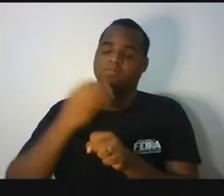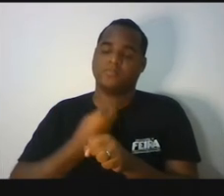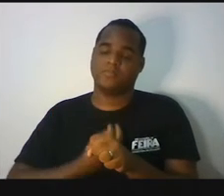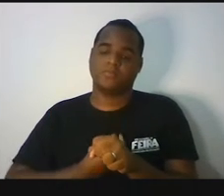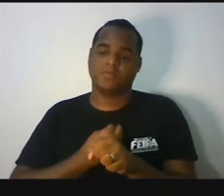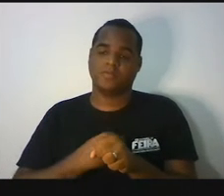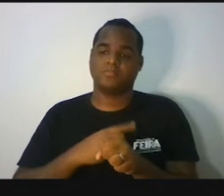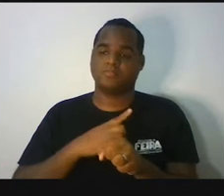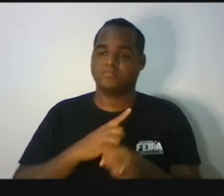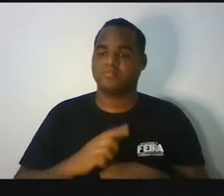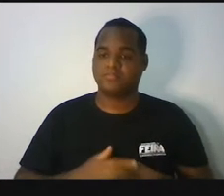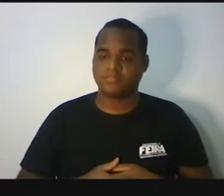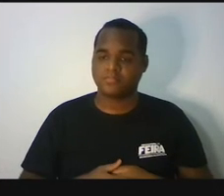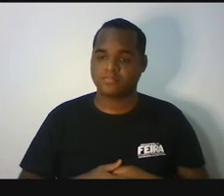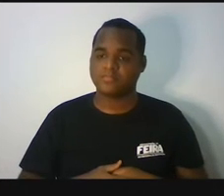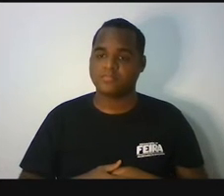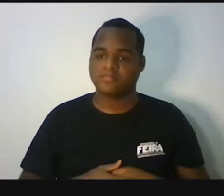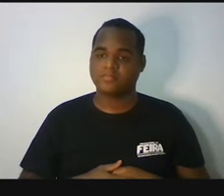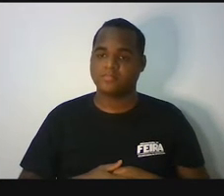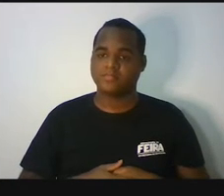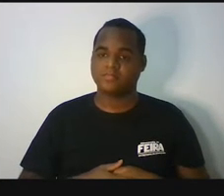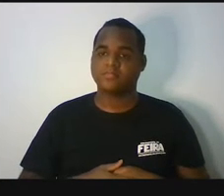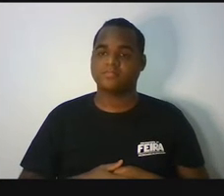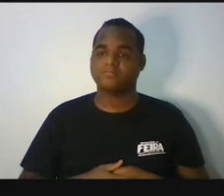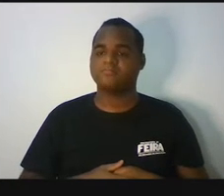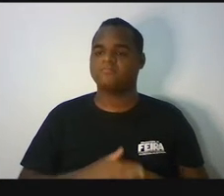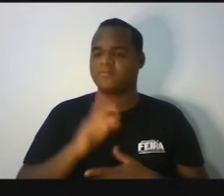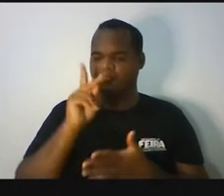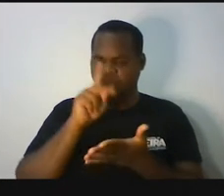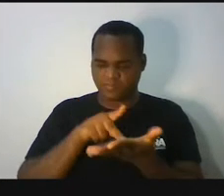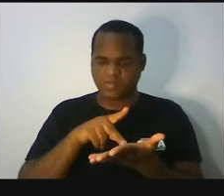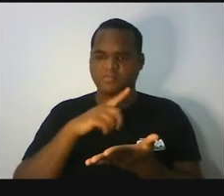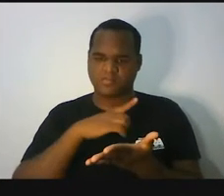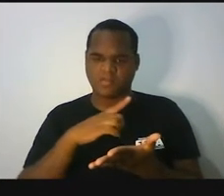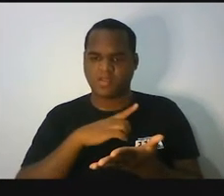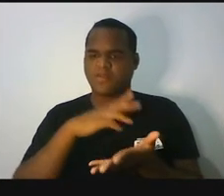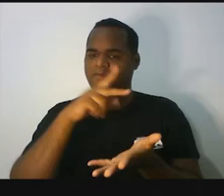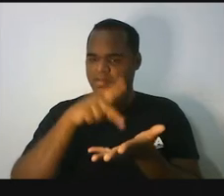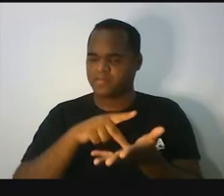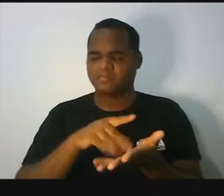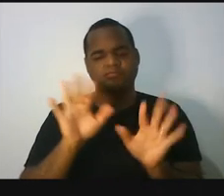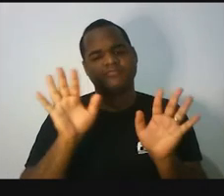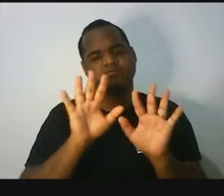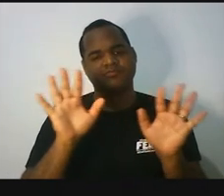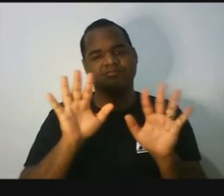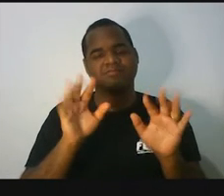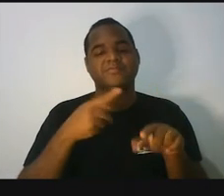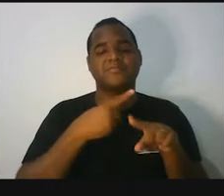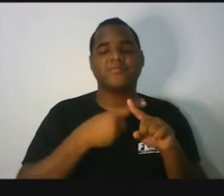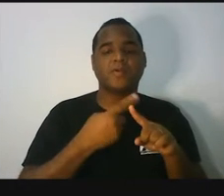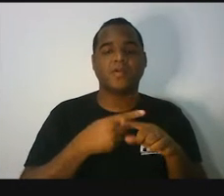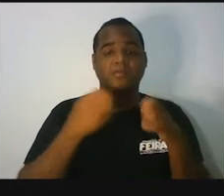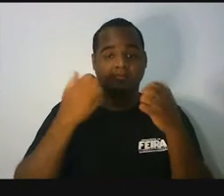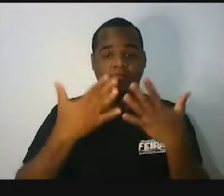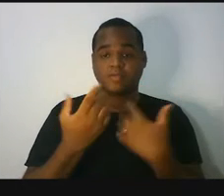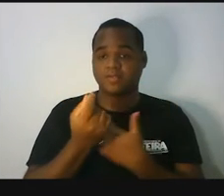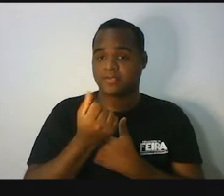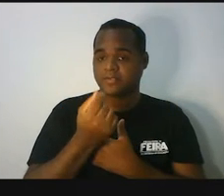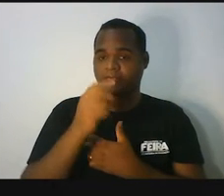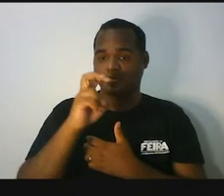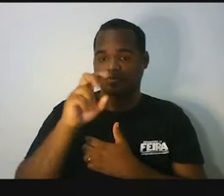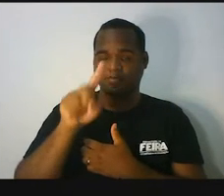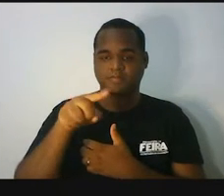É uma situação que não é extremamente real, tá? Por que, professor? Porque esse preço R$ 5